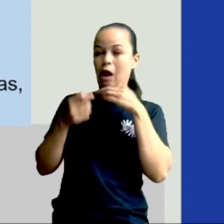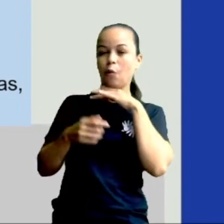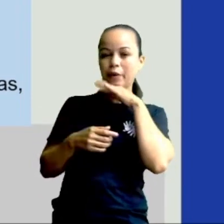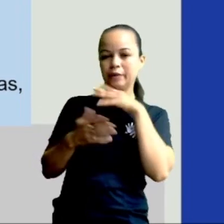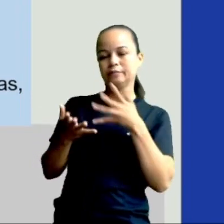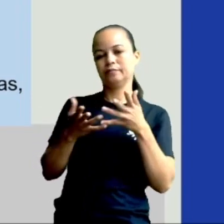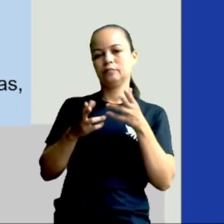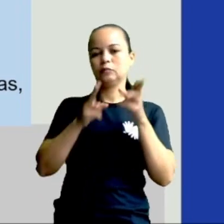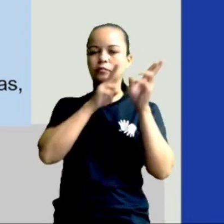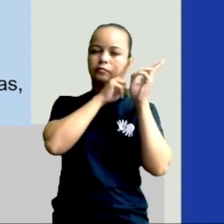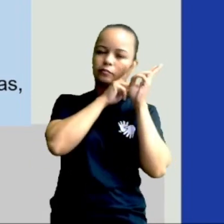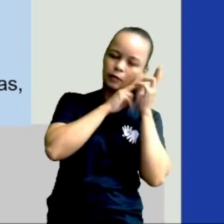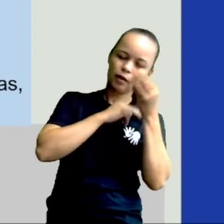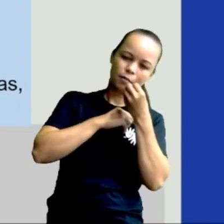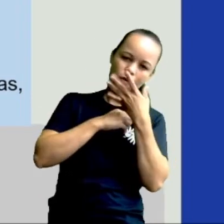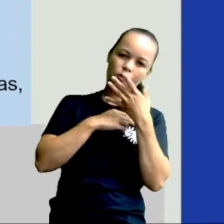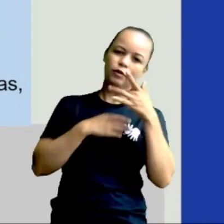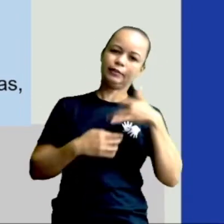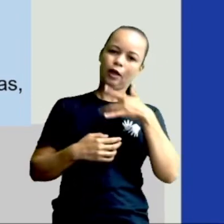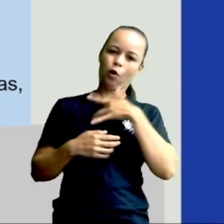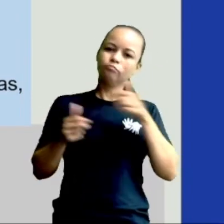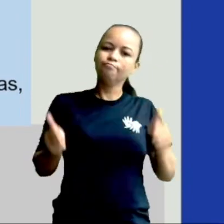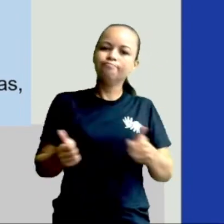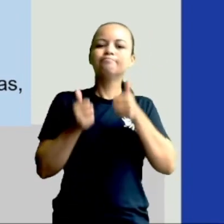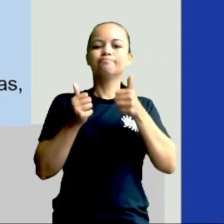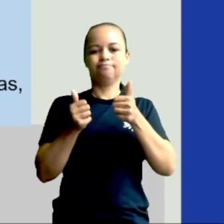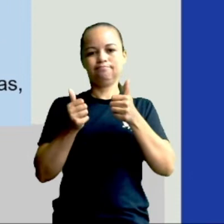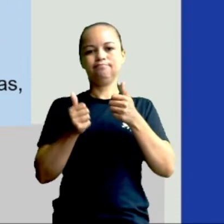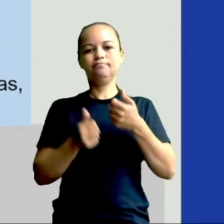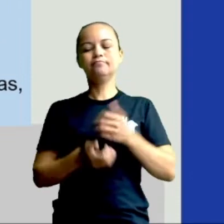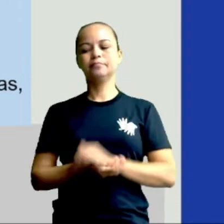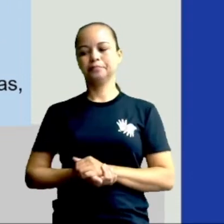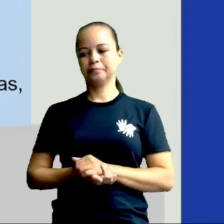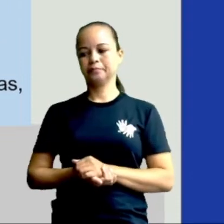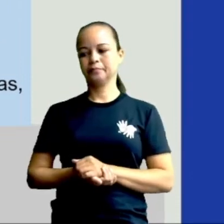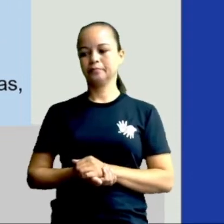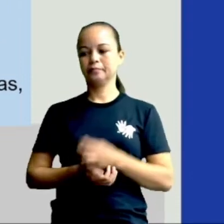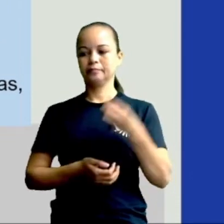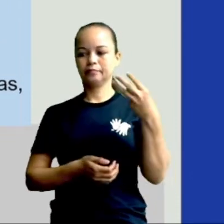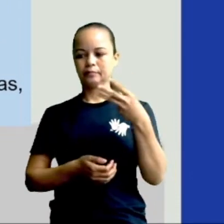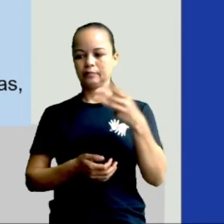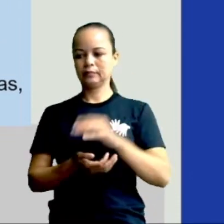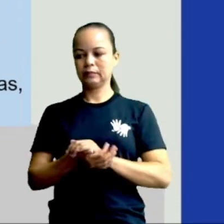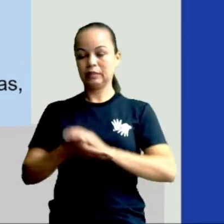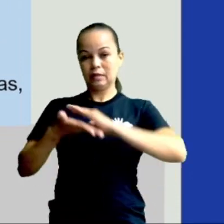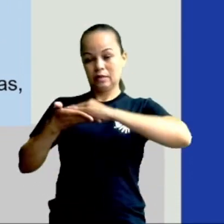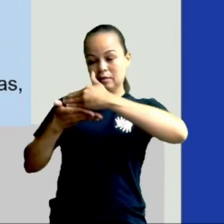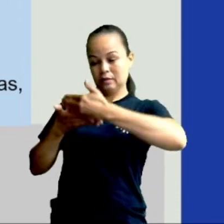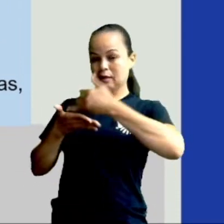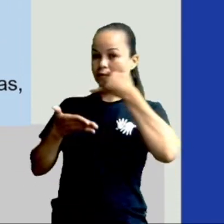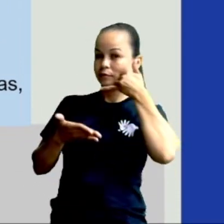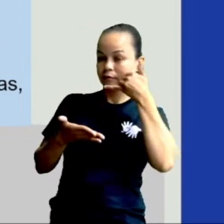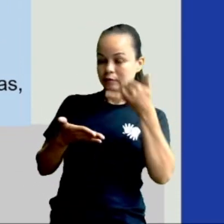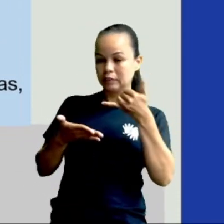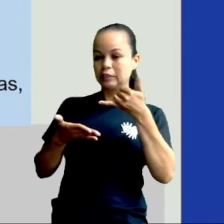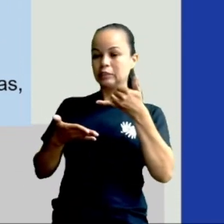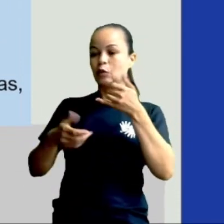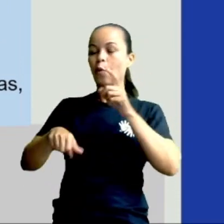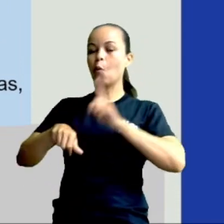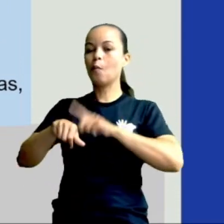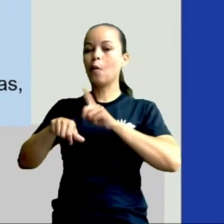fundamental para ter uma vida saudável. 3, não mexa em tablet ou celular durante